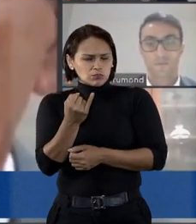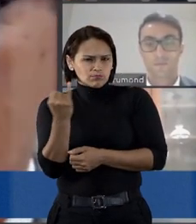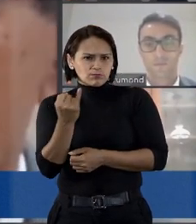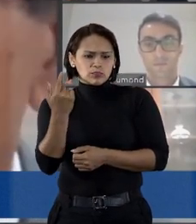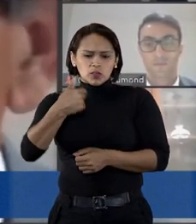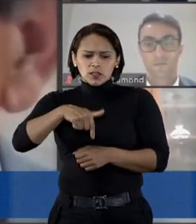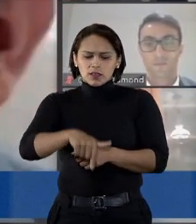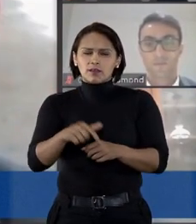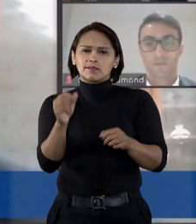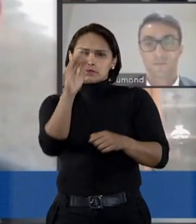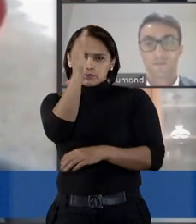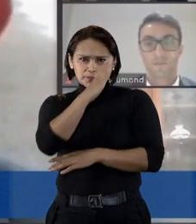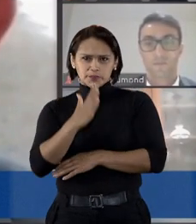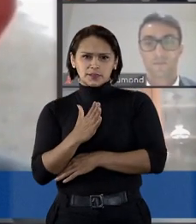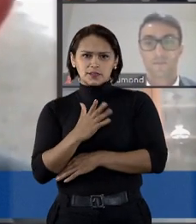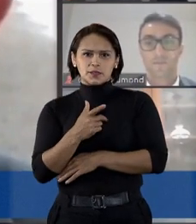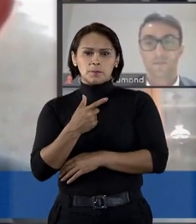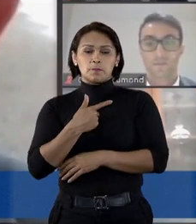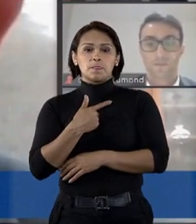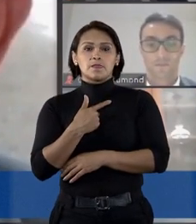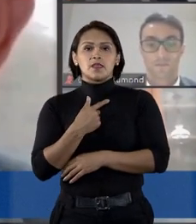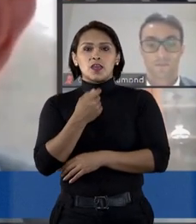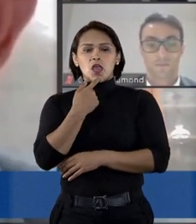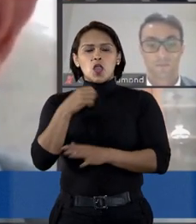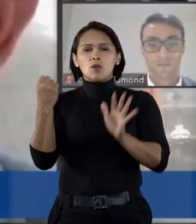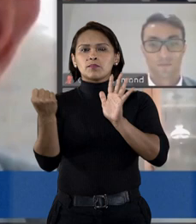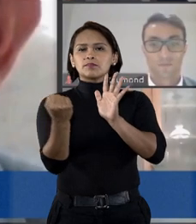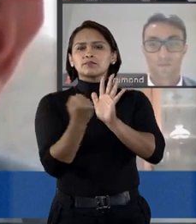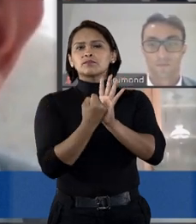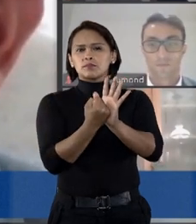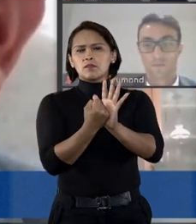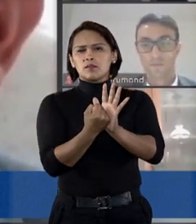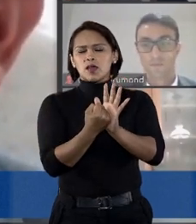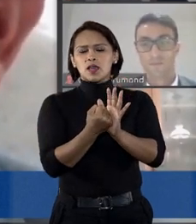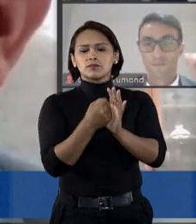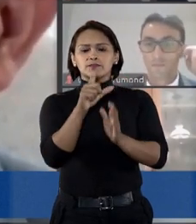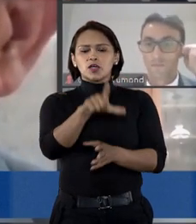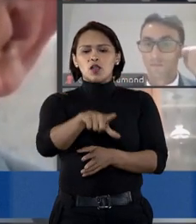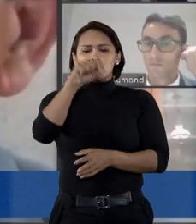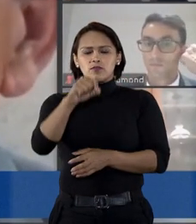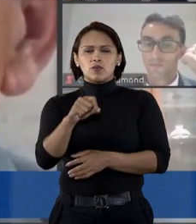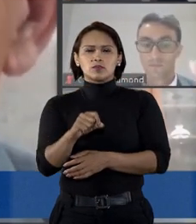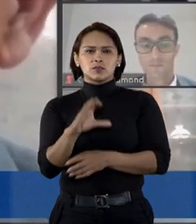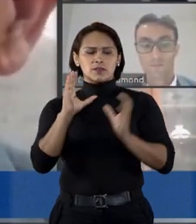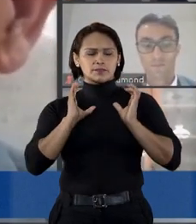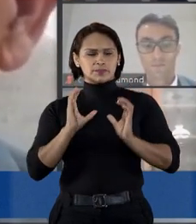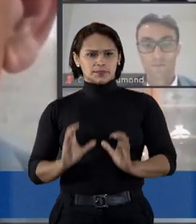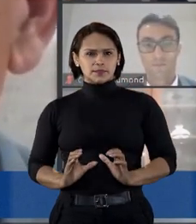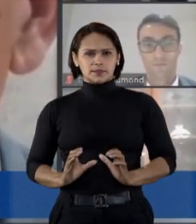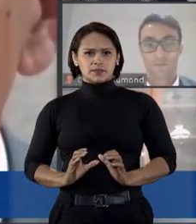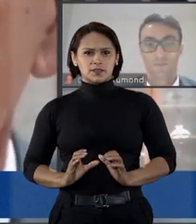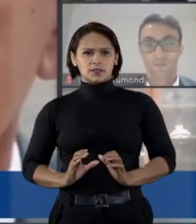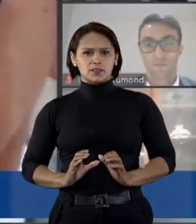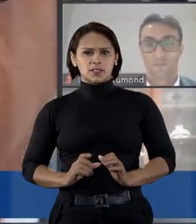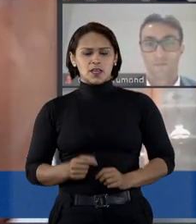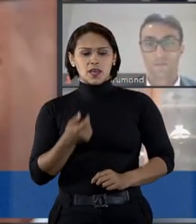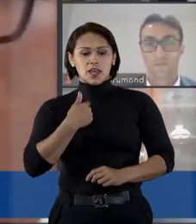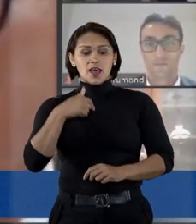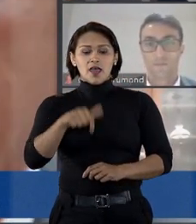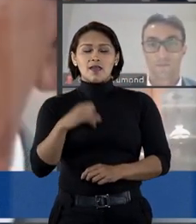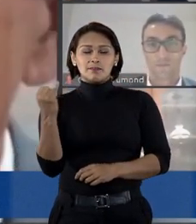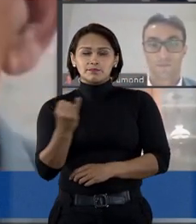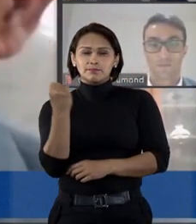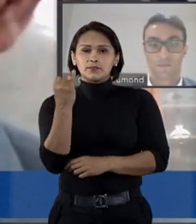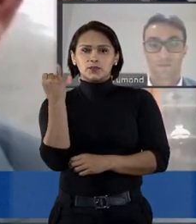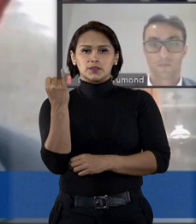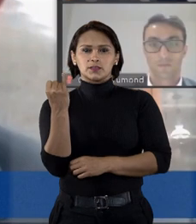de grande relevância no cenário nacional. Um extraordinário marco de resgate da cidadania, questão